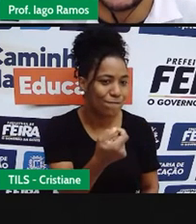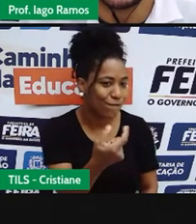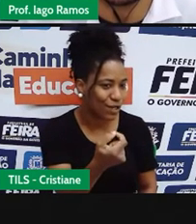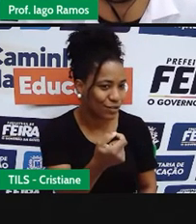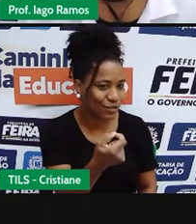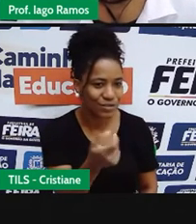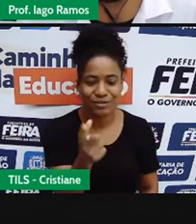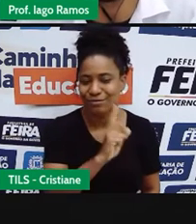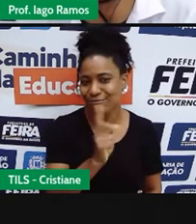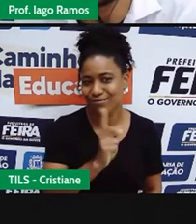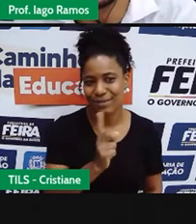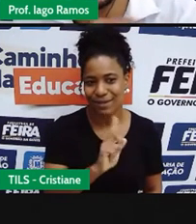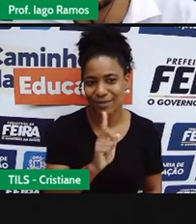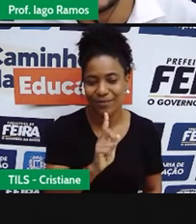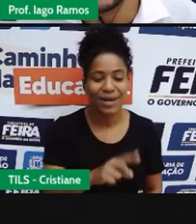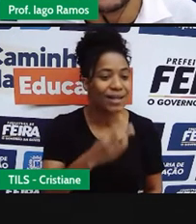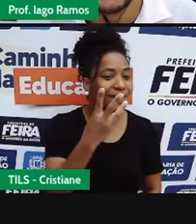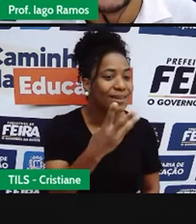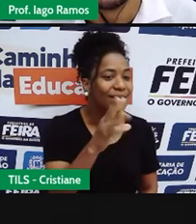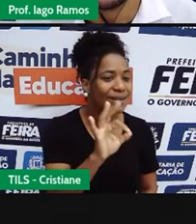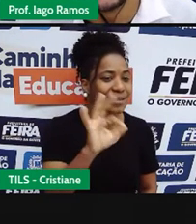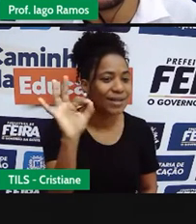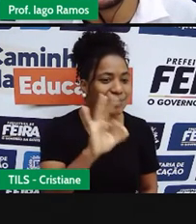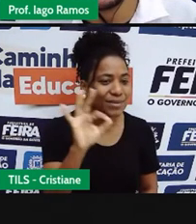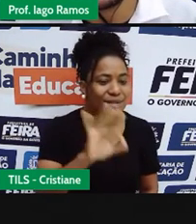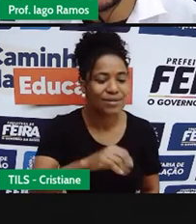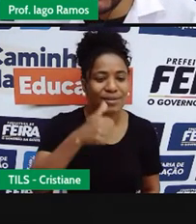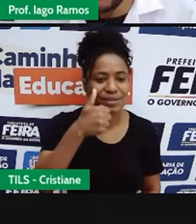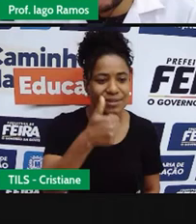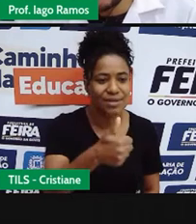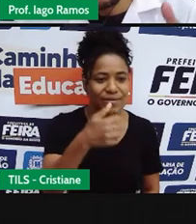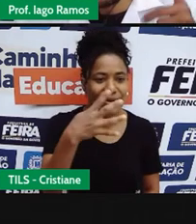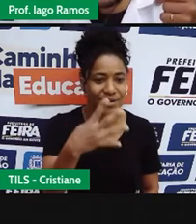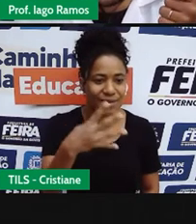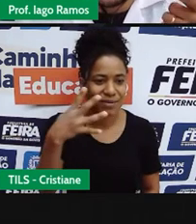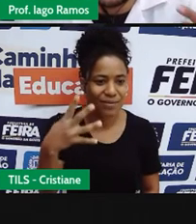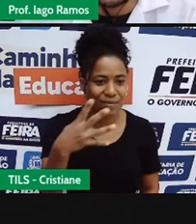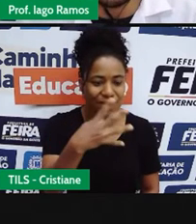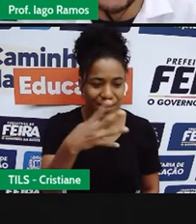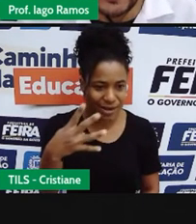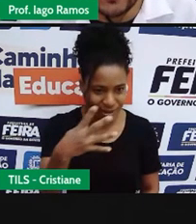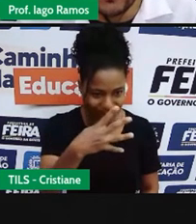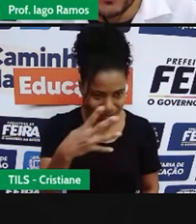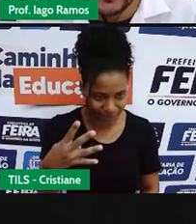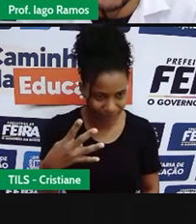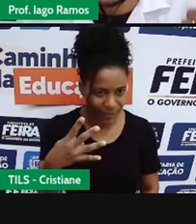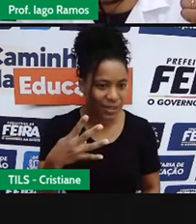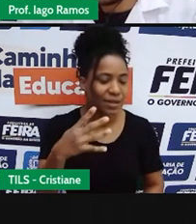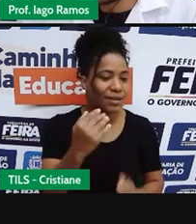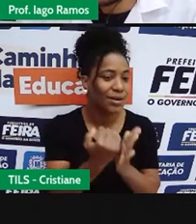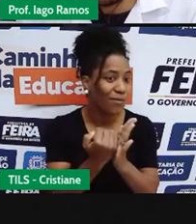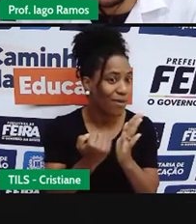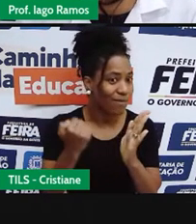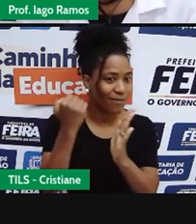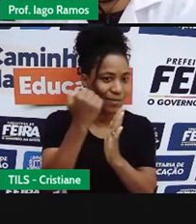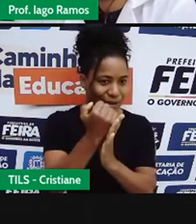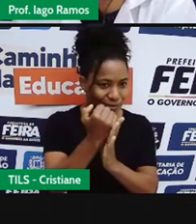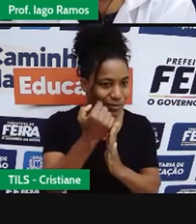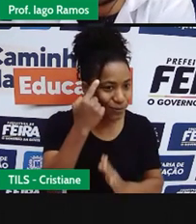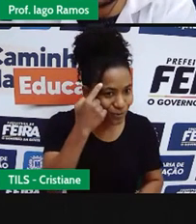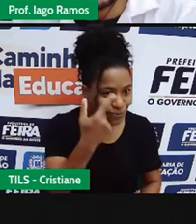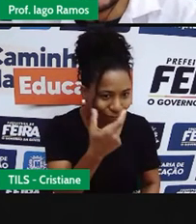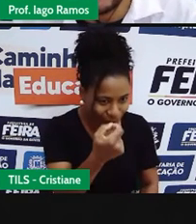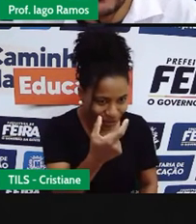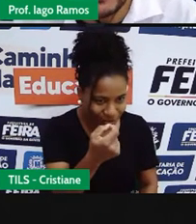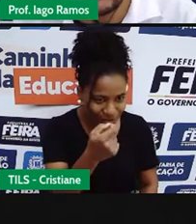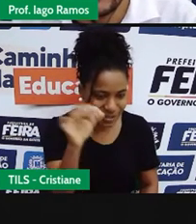% de R$144,00. Porque primeiro, sofreu o aumento de 20%, nesse aumento virou